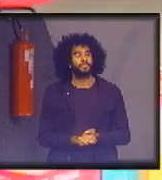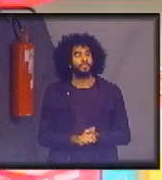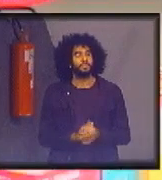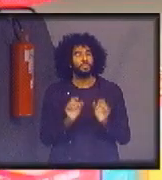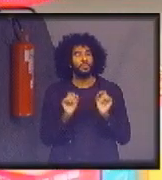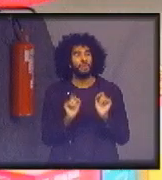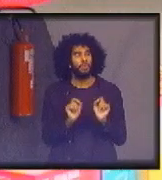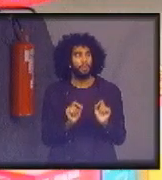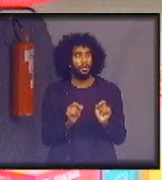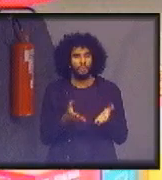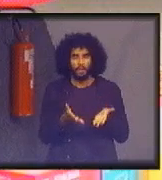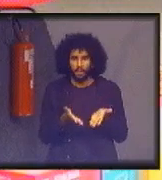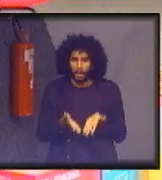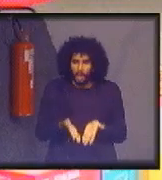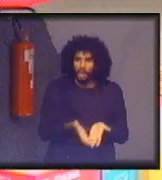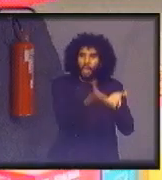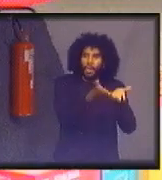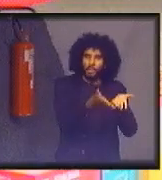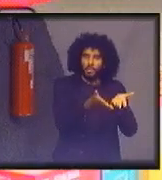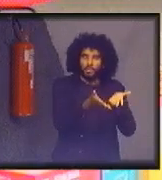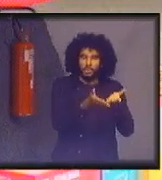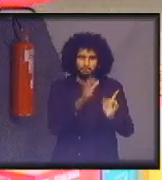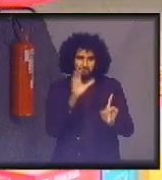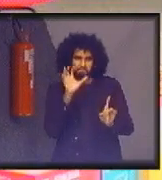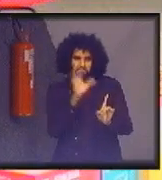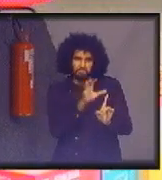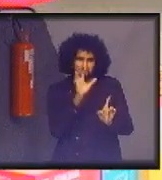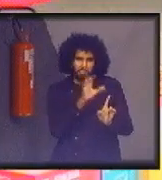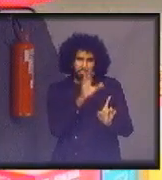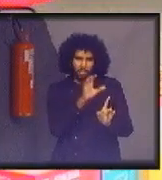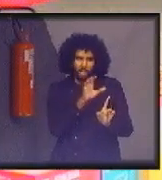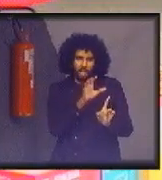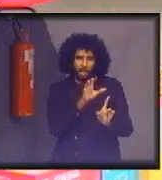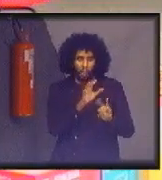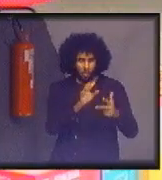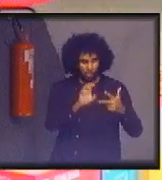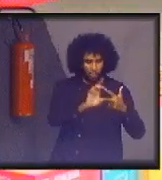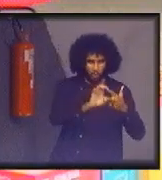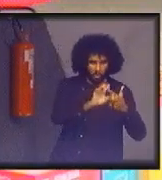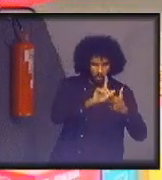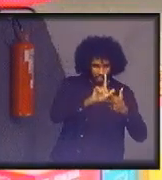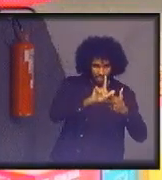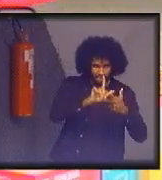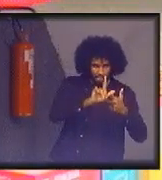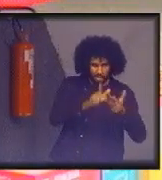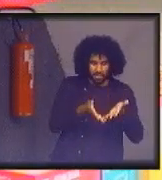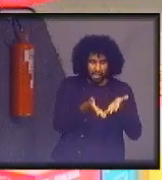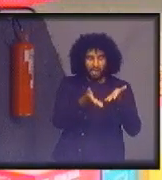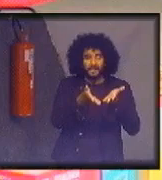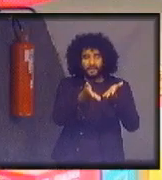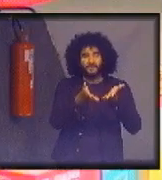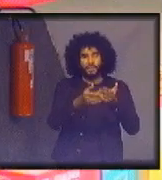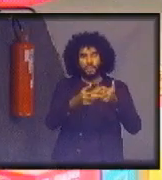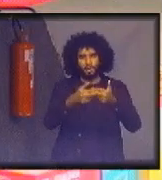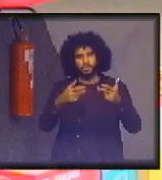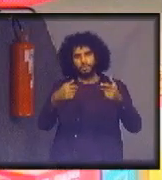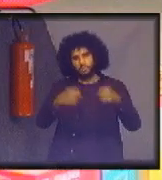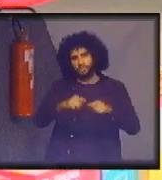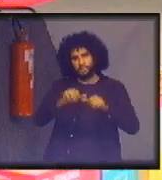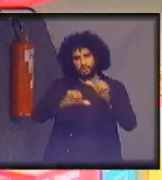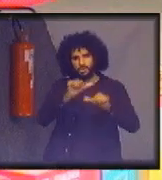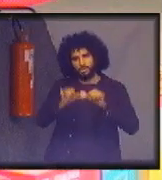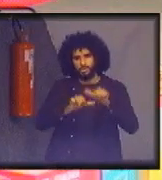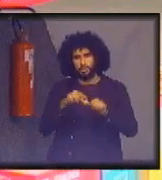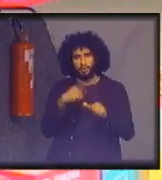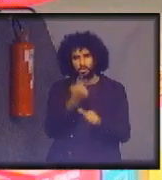empurrar é estressar é encaminhar ao legislativo as modificações que tem que ser feito para a gente poder